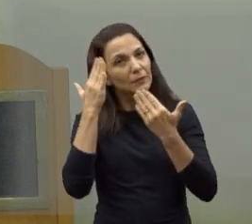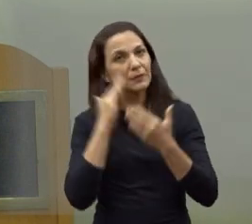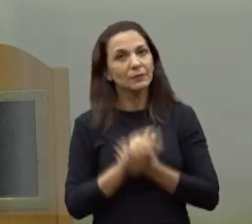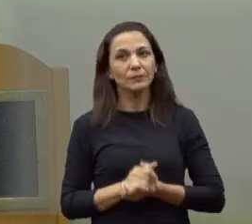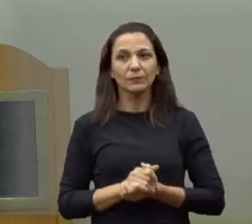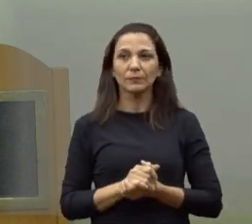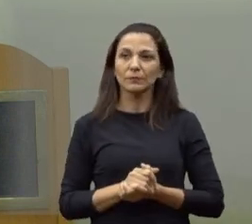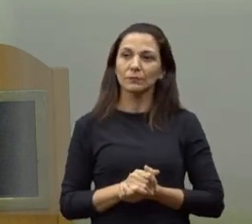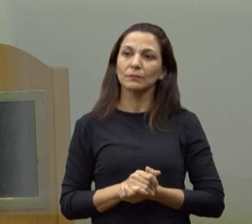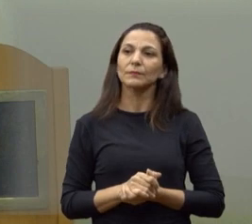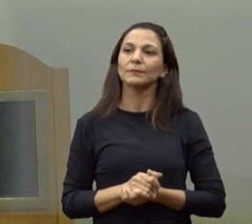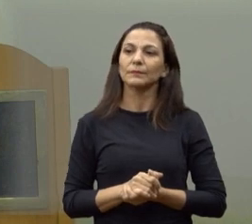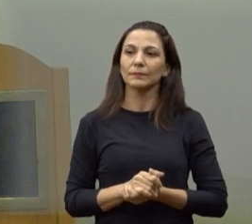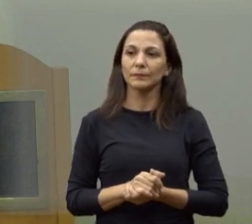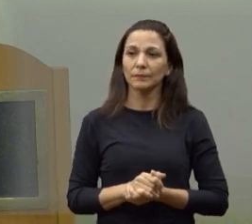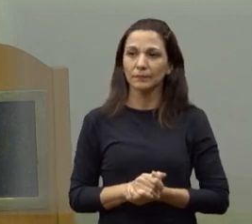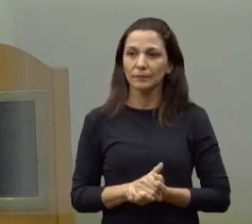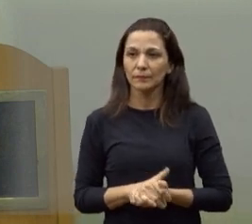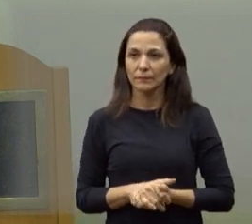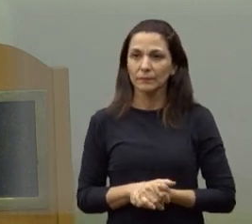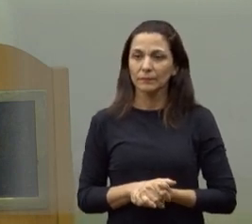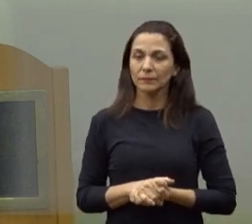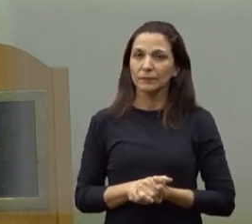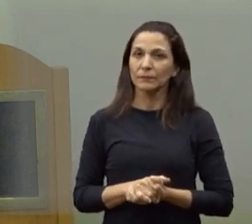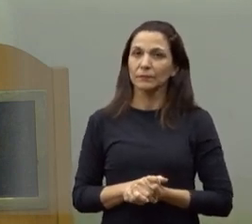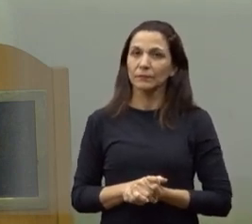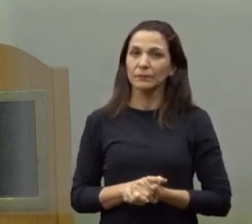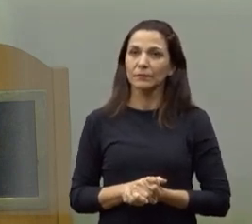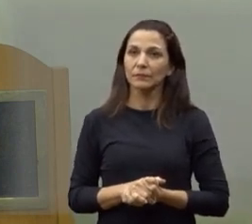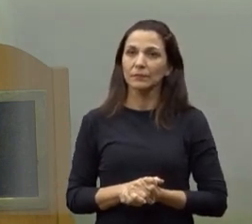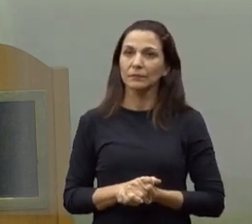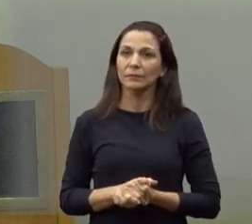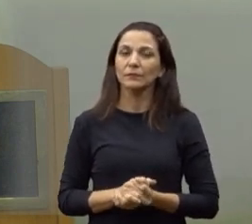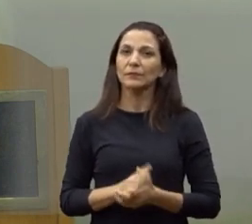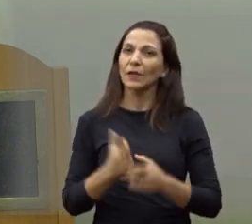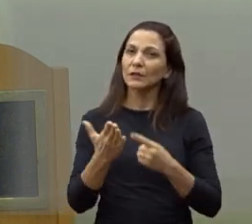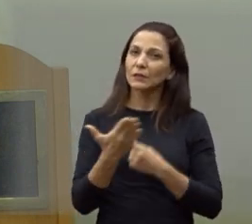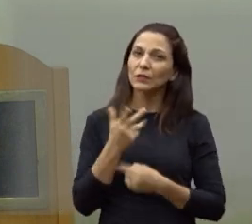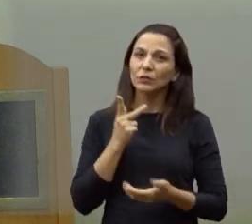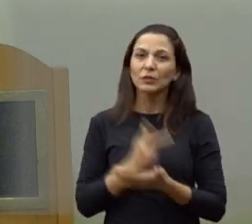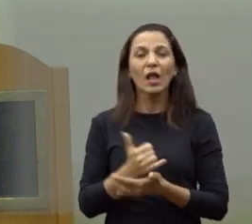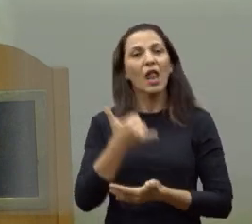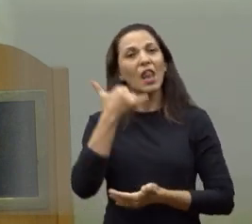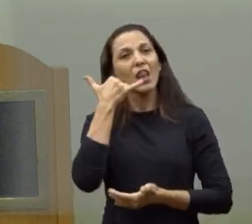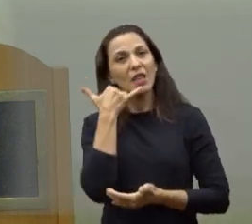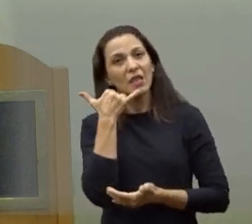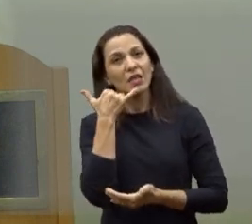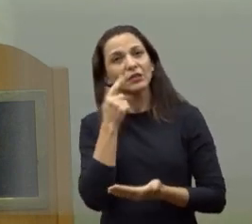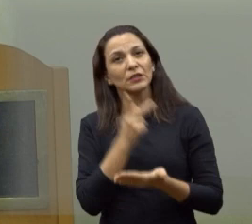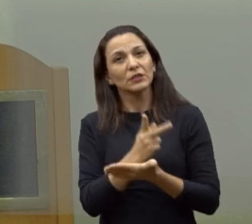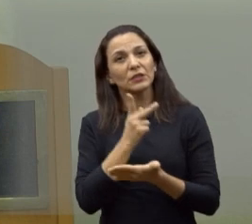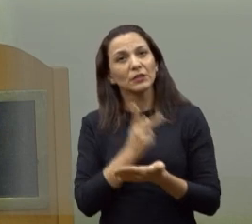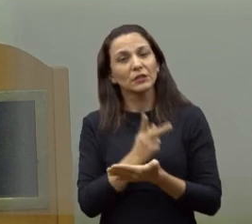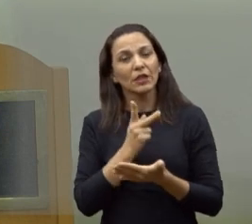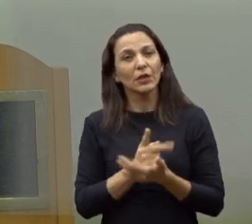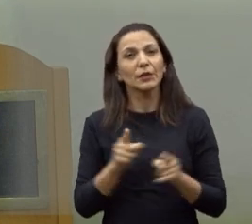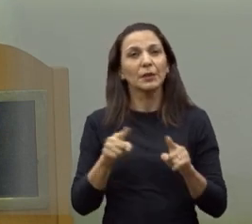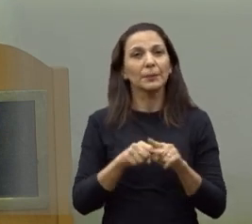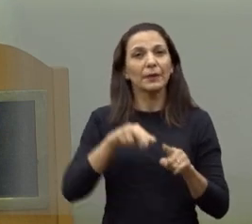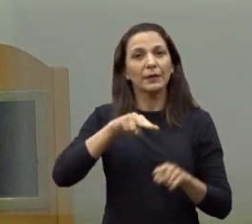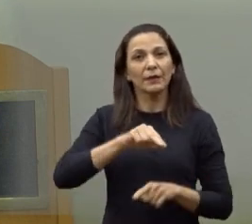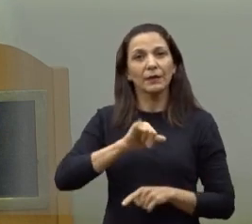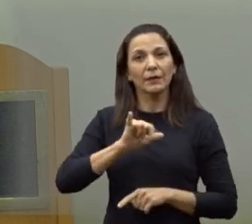E sempre nos atendendo, você pode estar ligando para ele, para o Nilson,